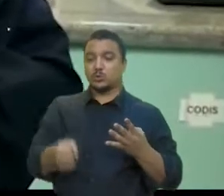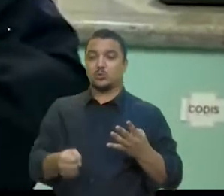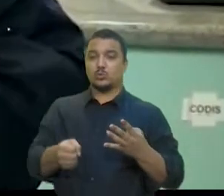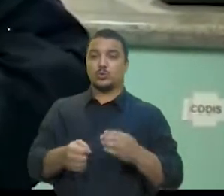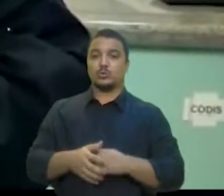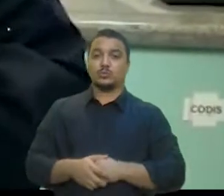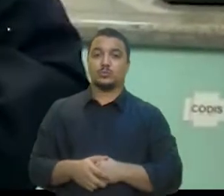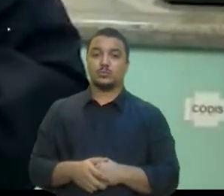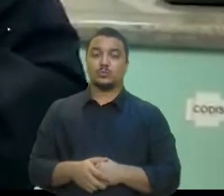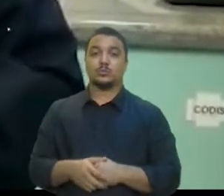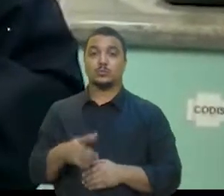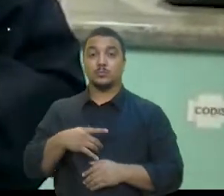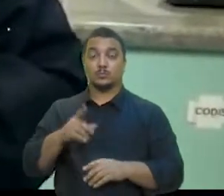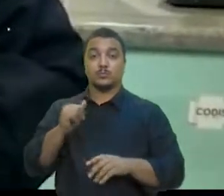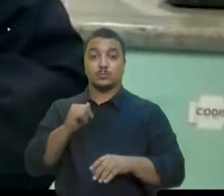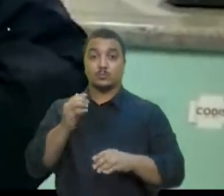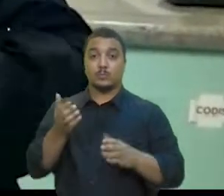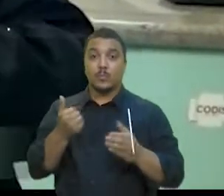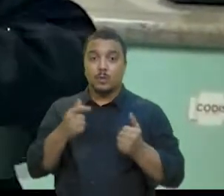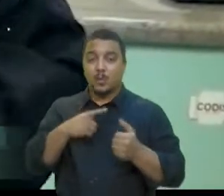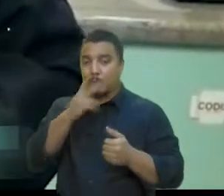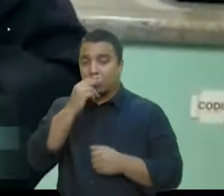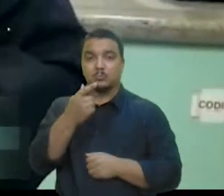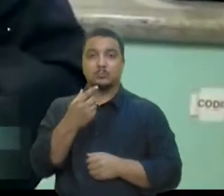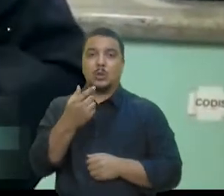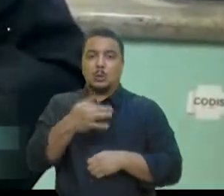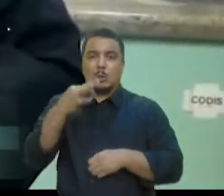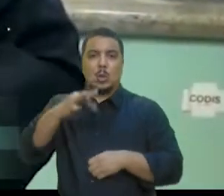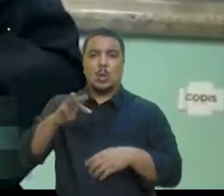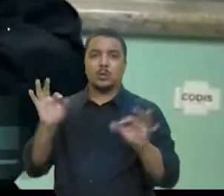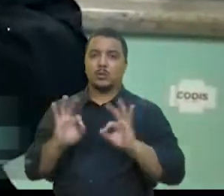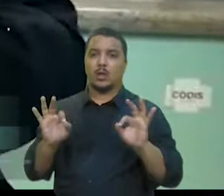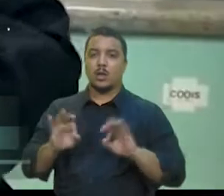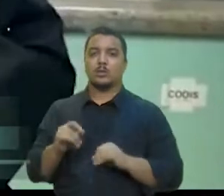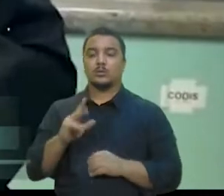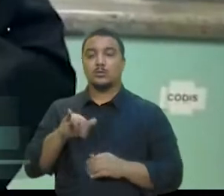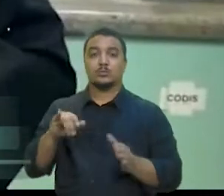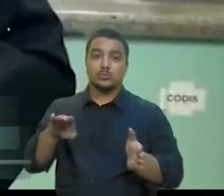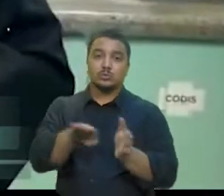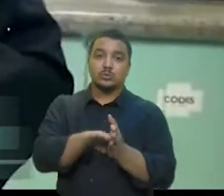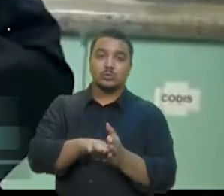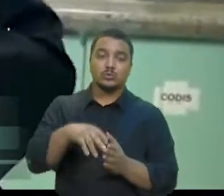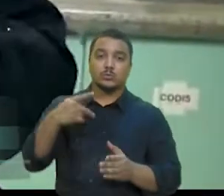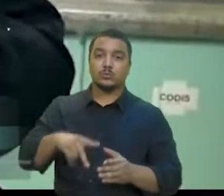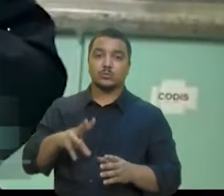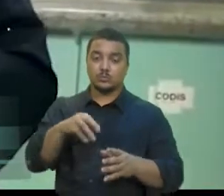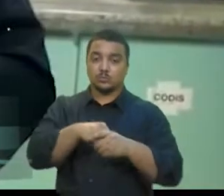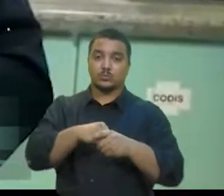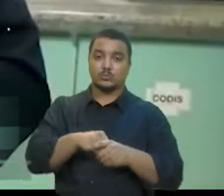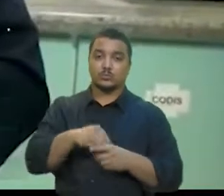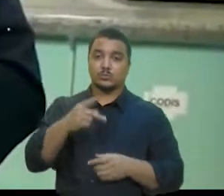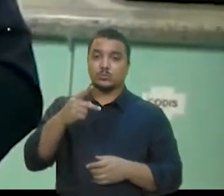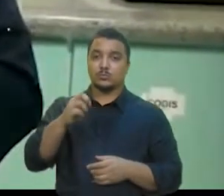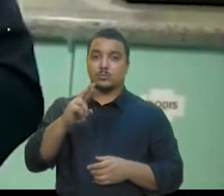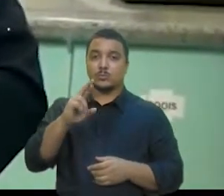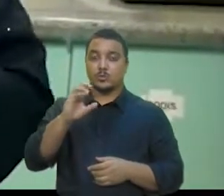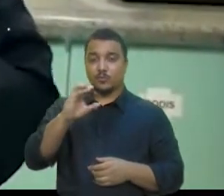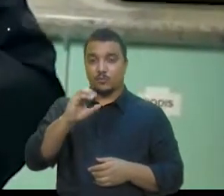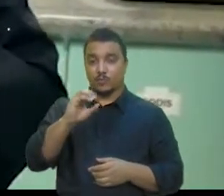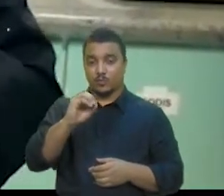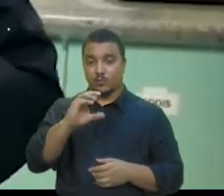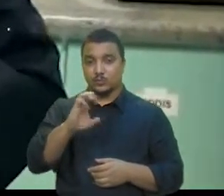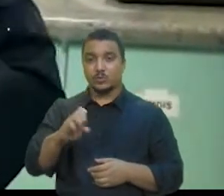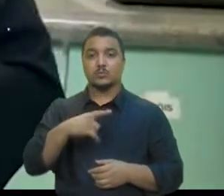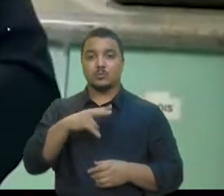será uma forma em dolor, onde o familiar chegará aqui no núcleo da PFOS, assinará um termo de consentimento